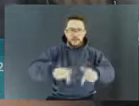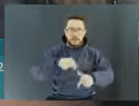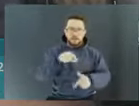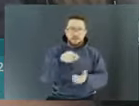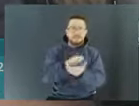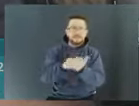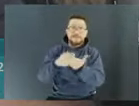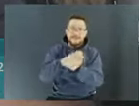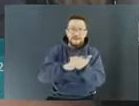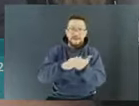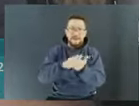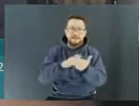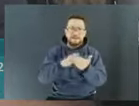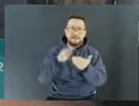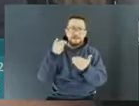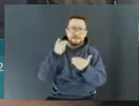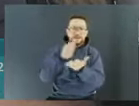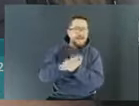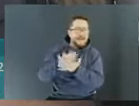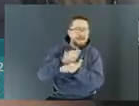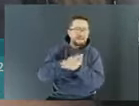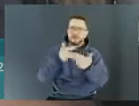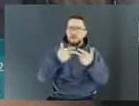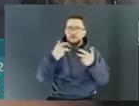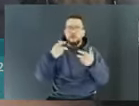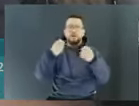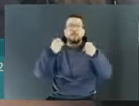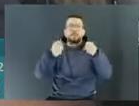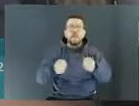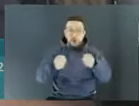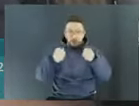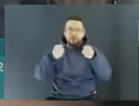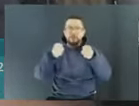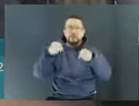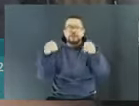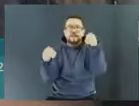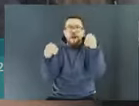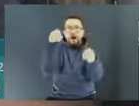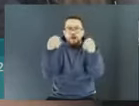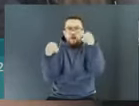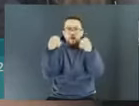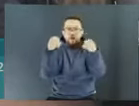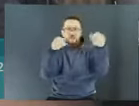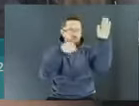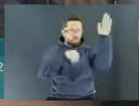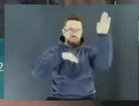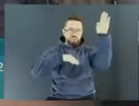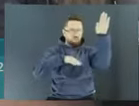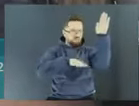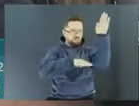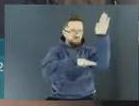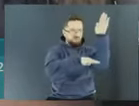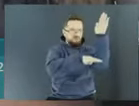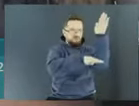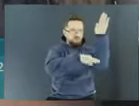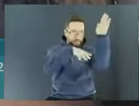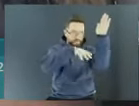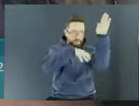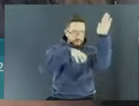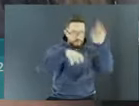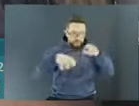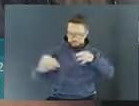com o seu próprio carro, com a sua caminhonete pequena, coloca as coisas dentro do box, ela tem a chave, ela leva a chave,